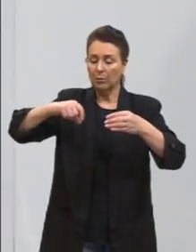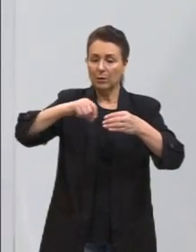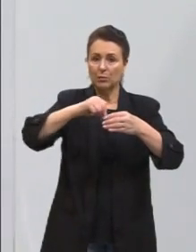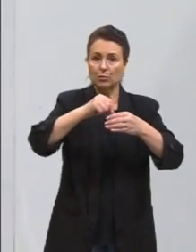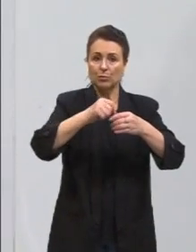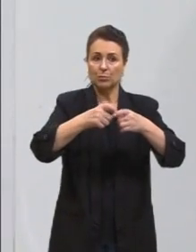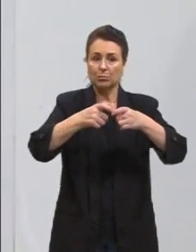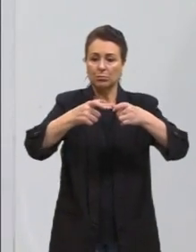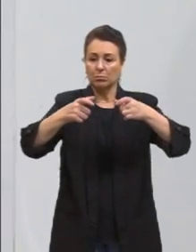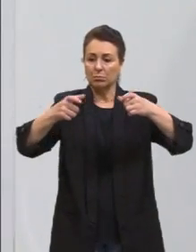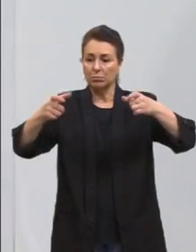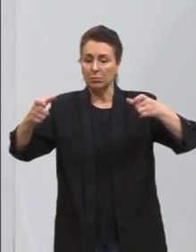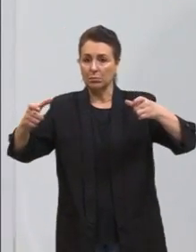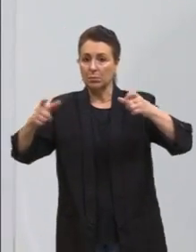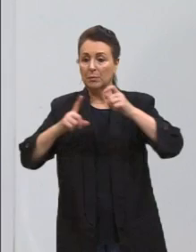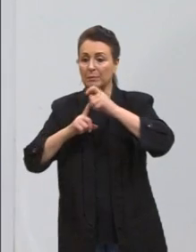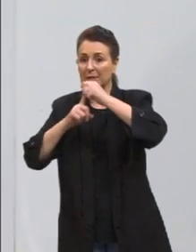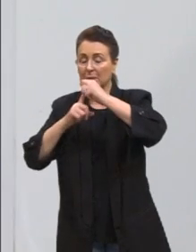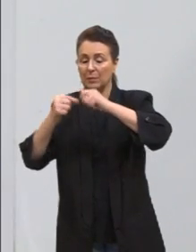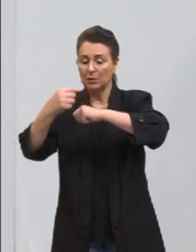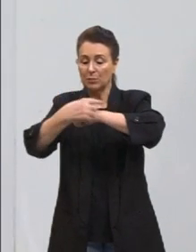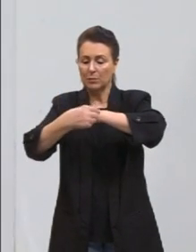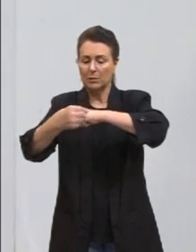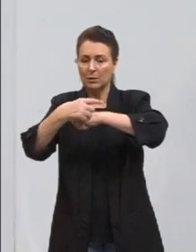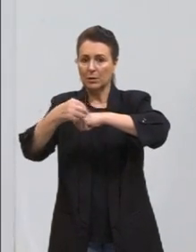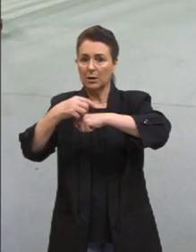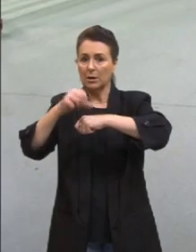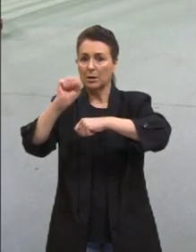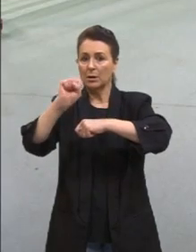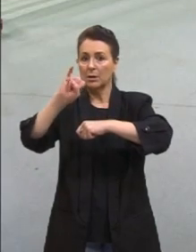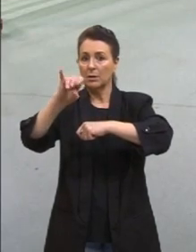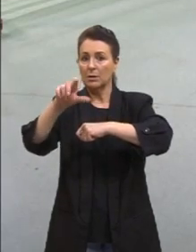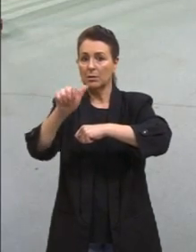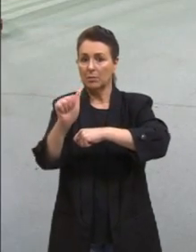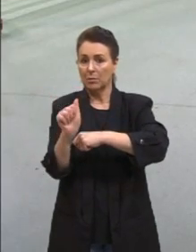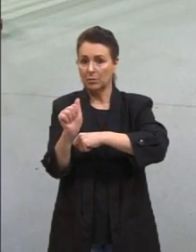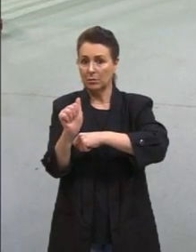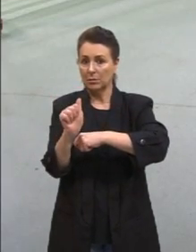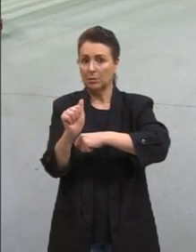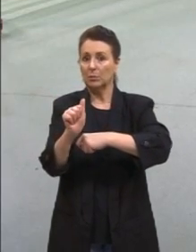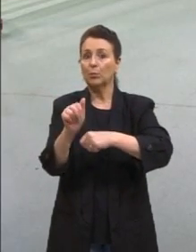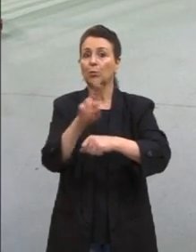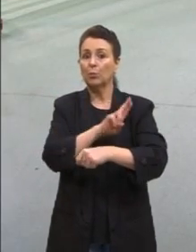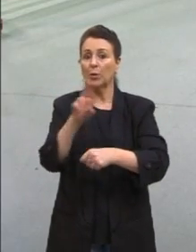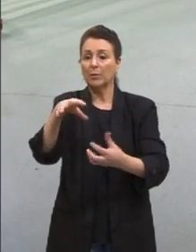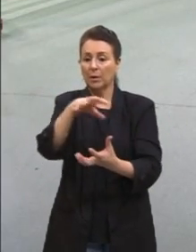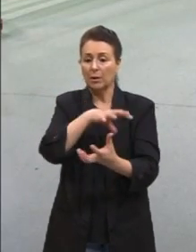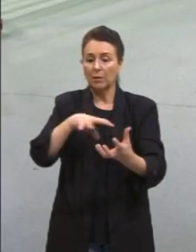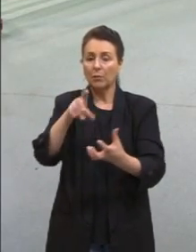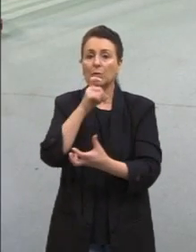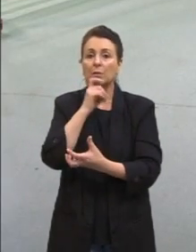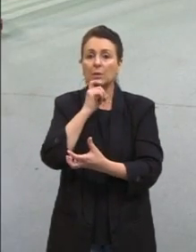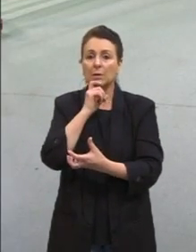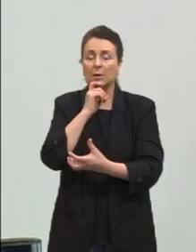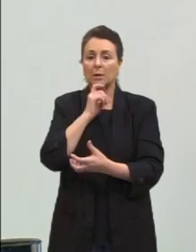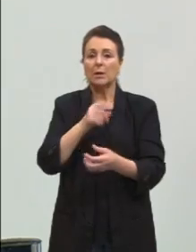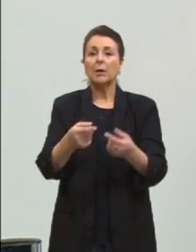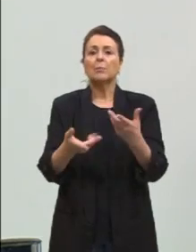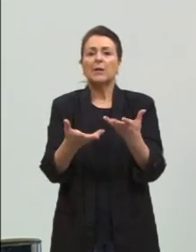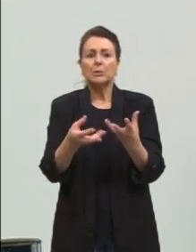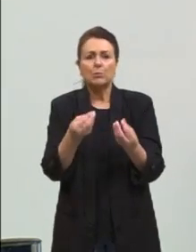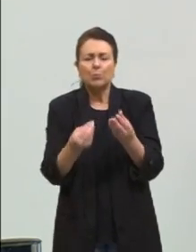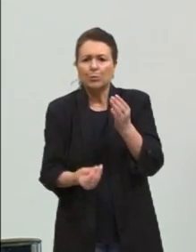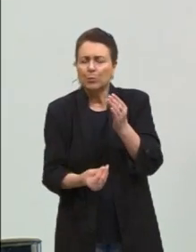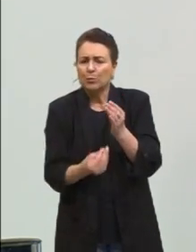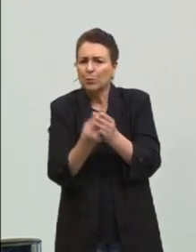escala, principalmente da soja, né? Chamada Revolução Verde. Sim, para produzir essas commodities. E sempre dizendo, ah, vamos produzir alimentos. Mas